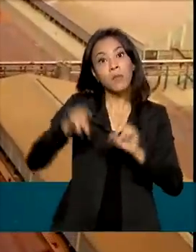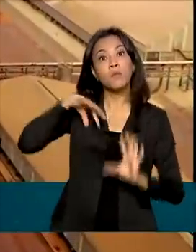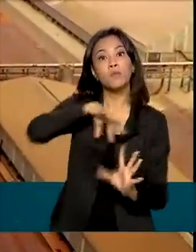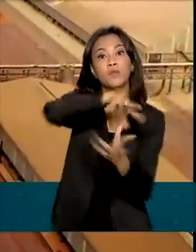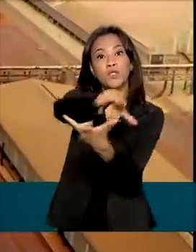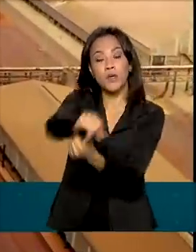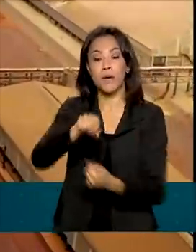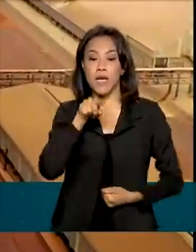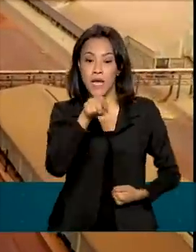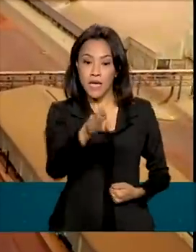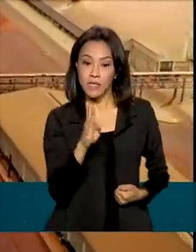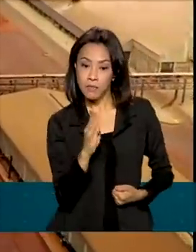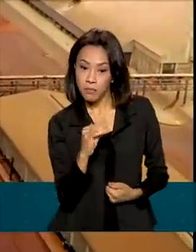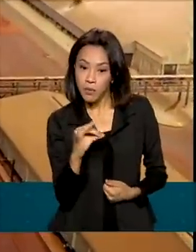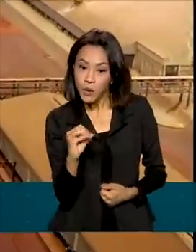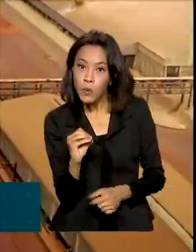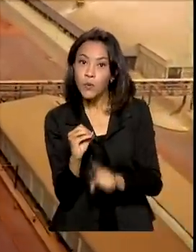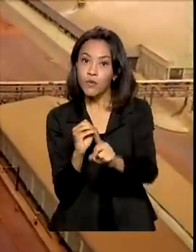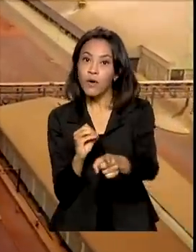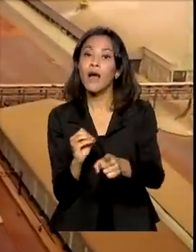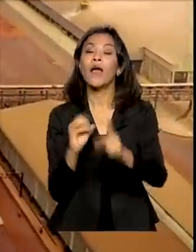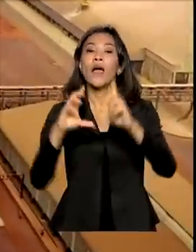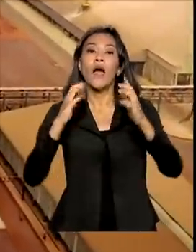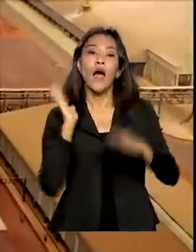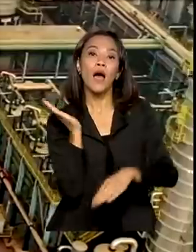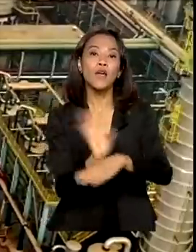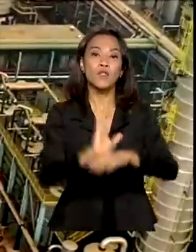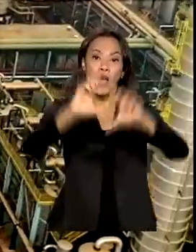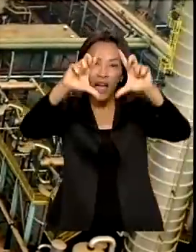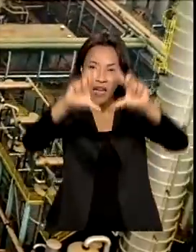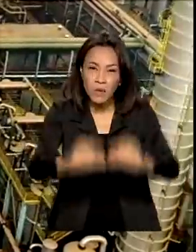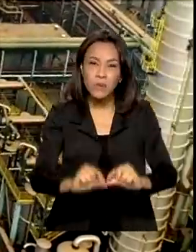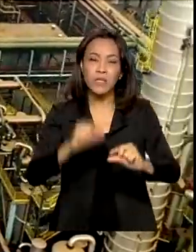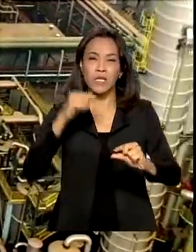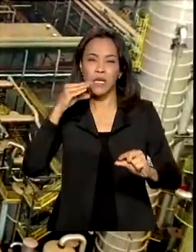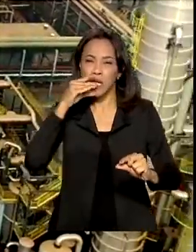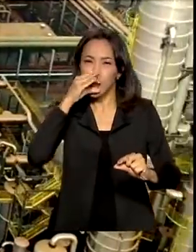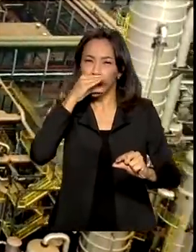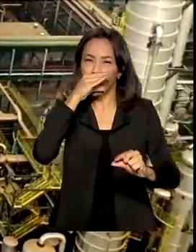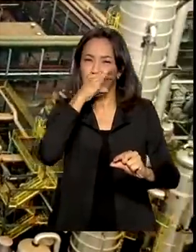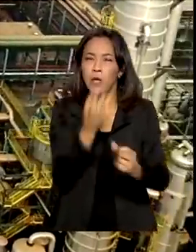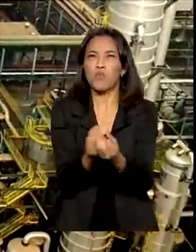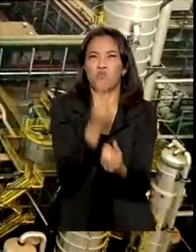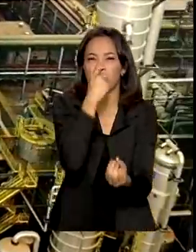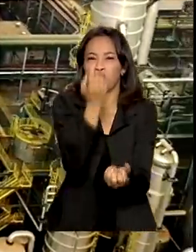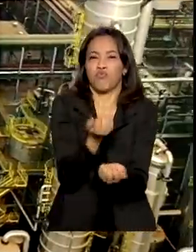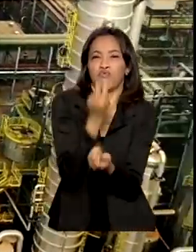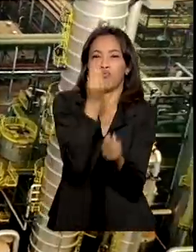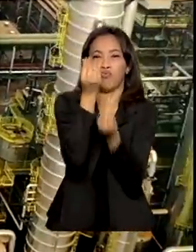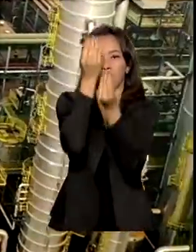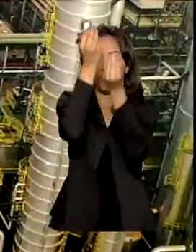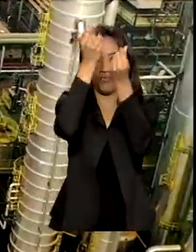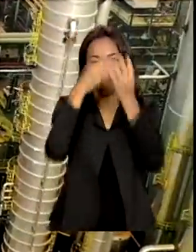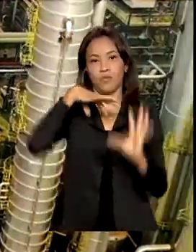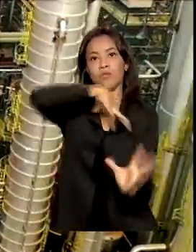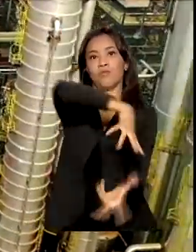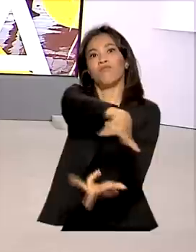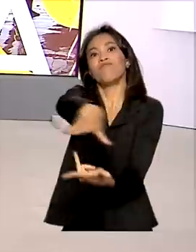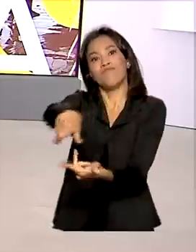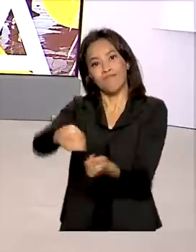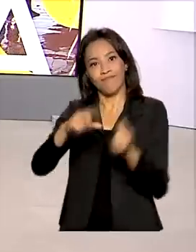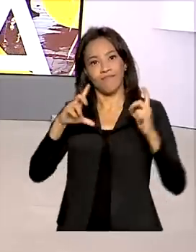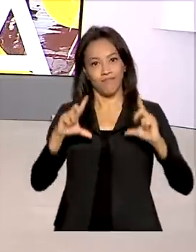país a atingir metas para a redução dos gases que provocam o efeito estufa e, o consequente, aquecimento global.